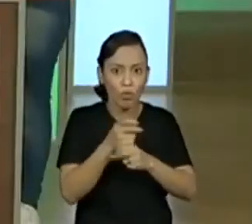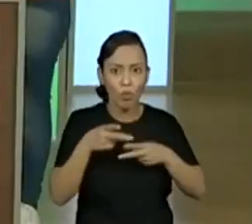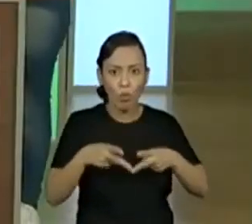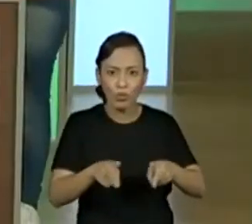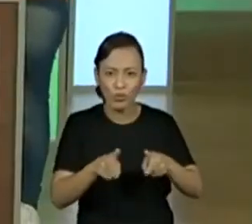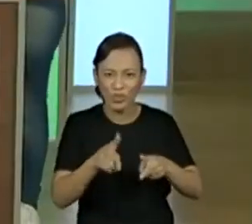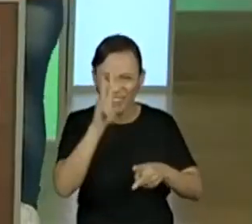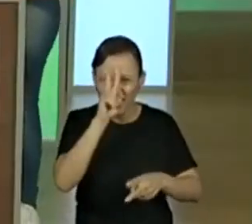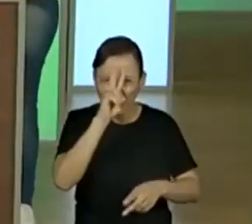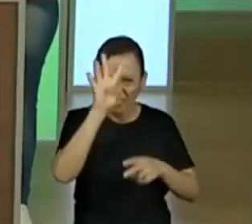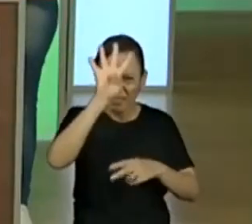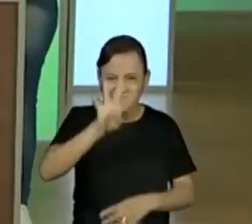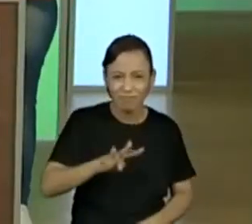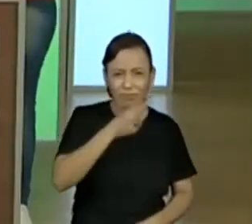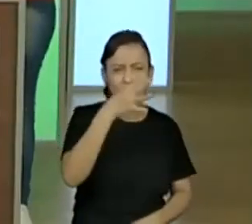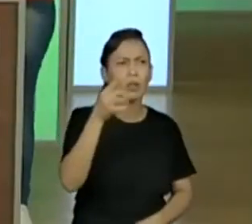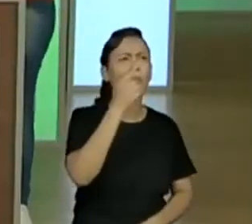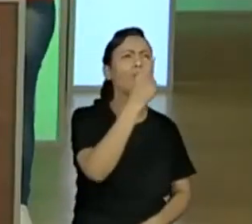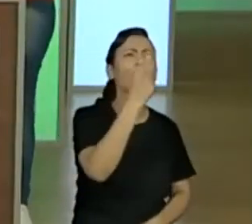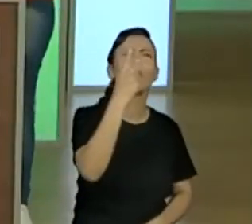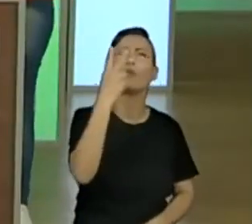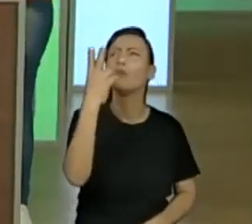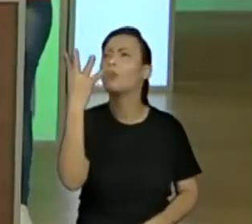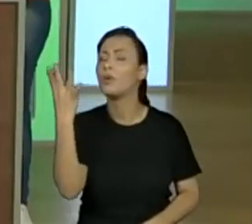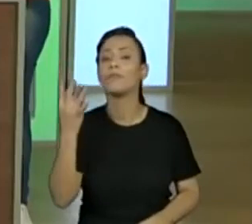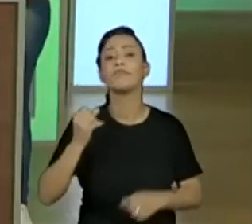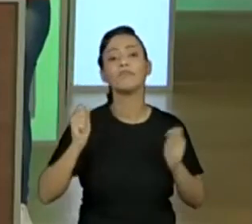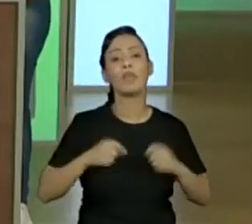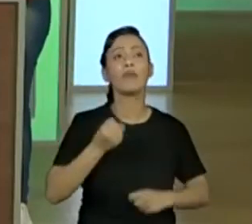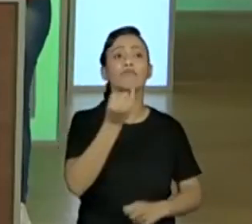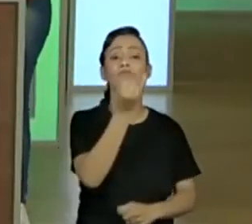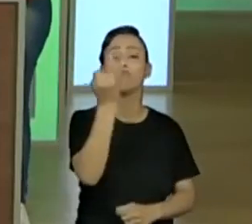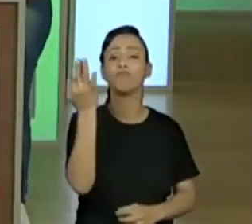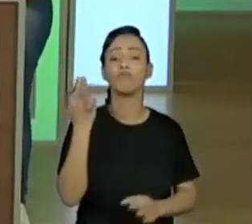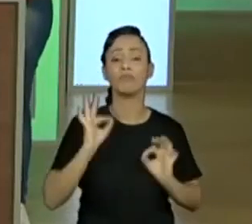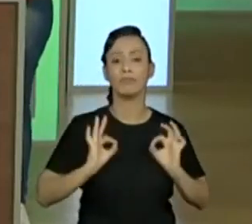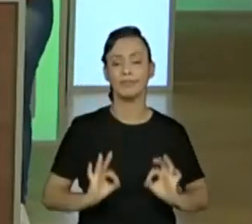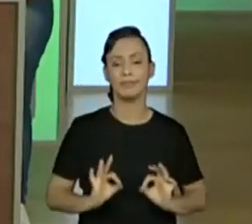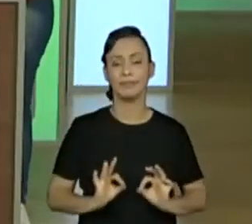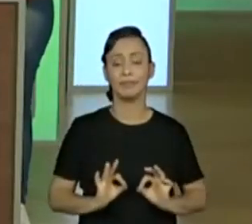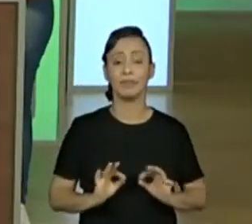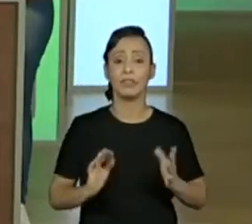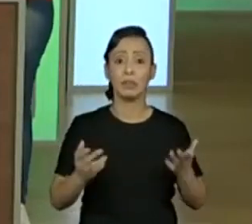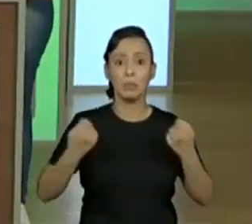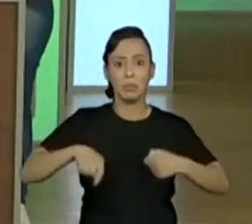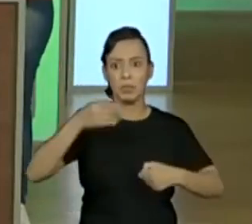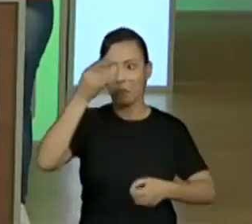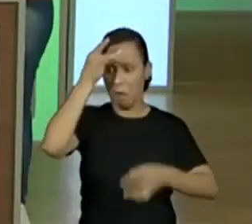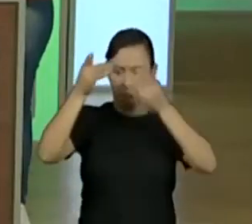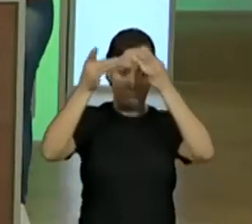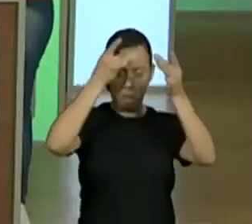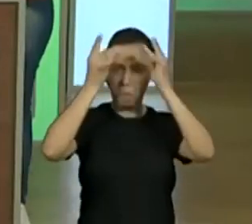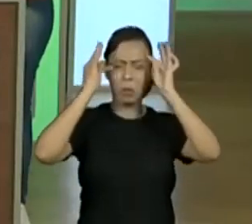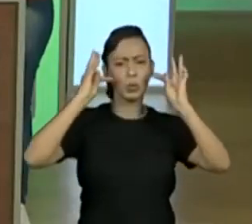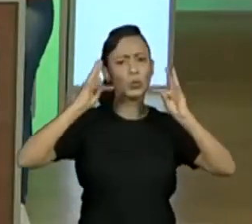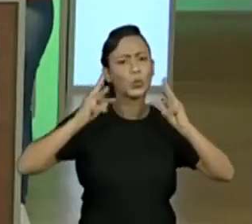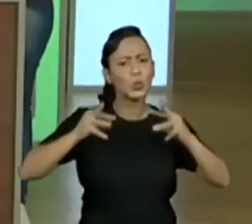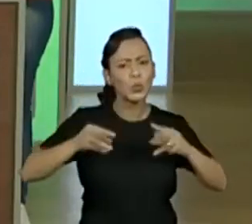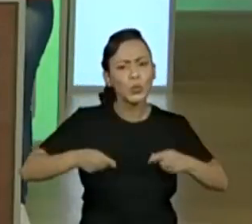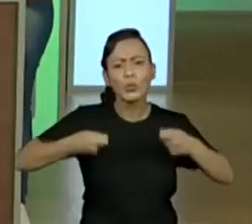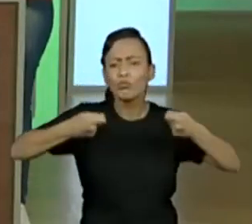outra aula. Isso. E você fez perfeitinho aí agora. Usei o dado. Não precisa guardar na cabeça, né? Criançada, guardei ali no dado.